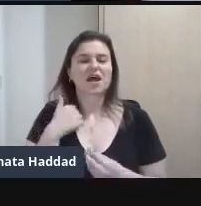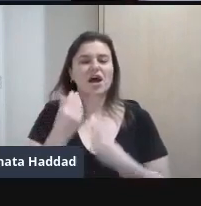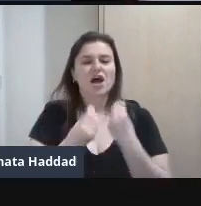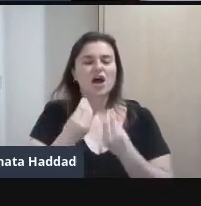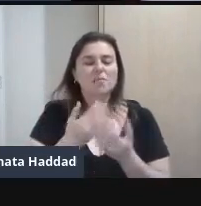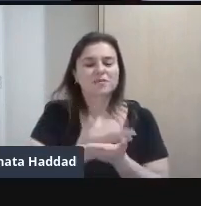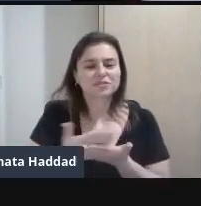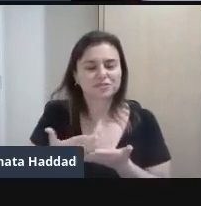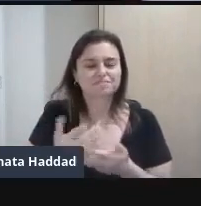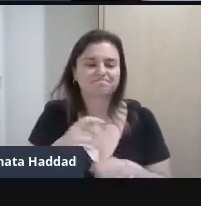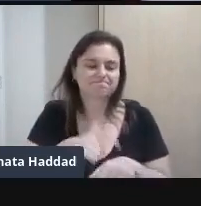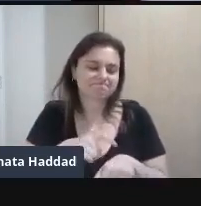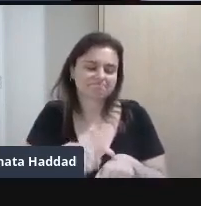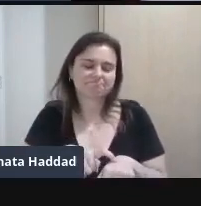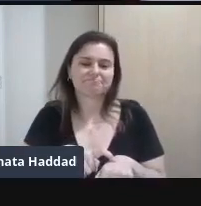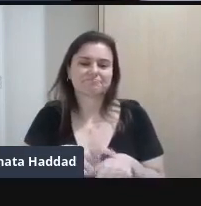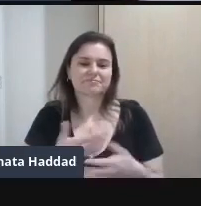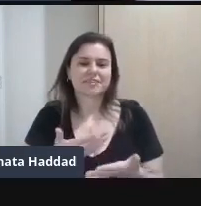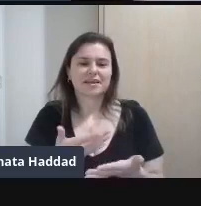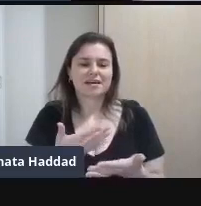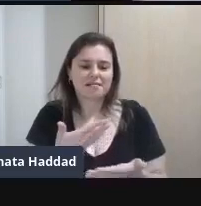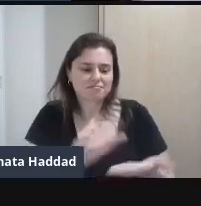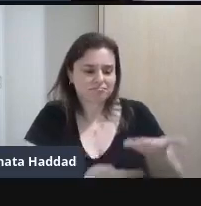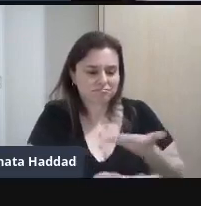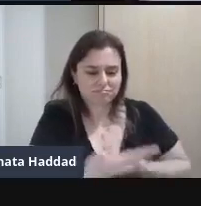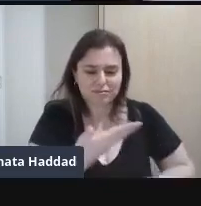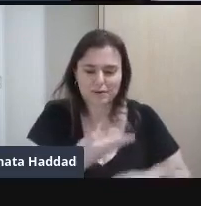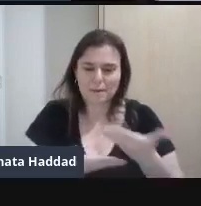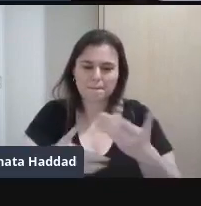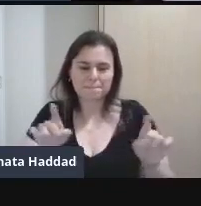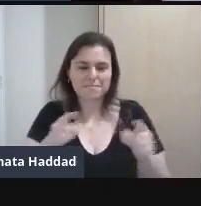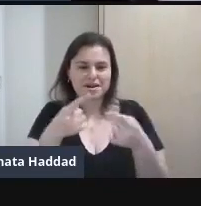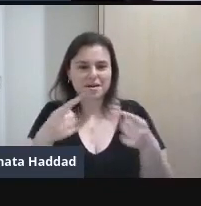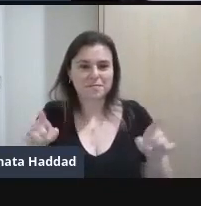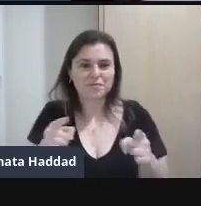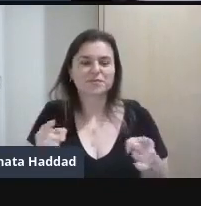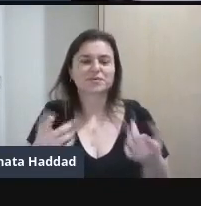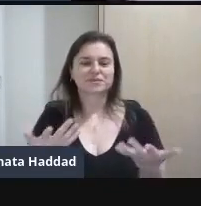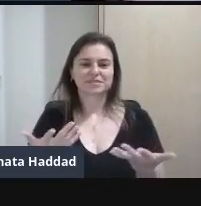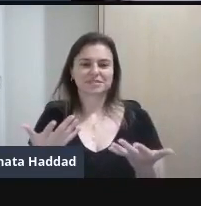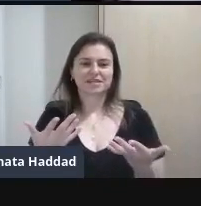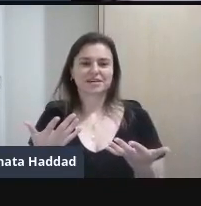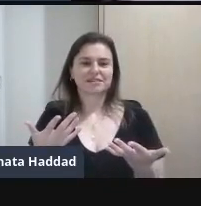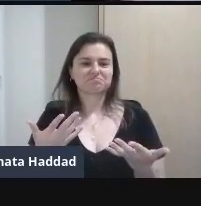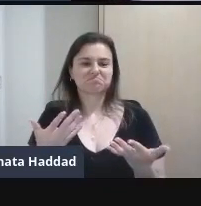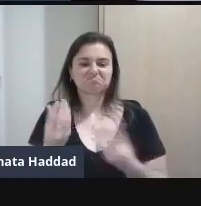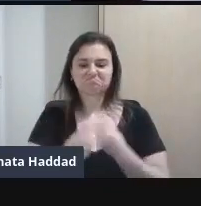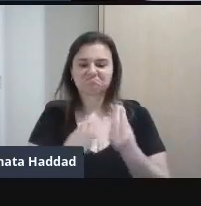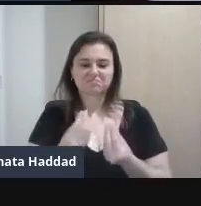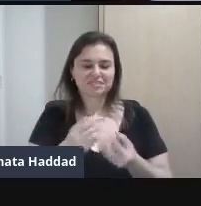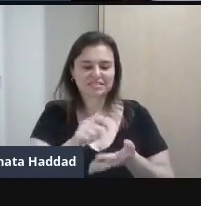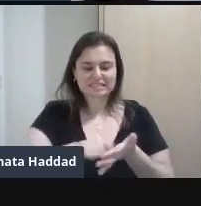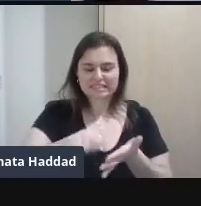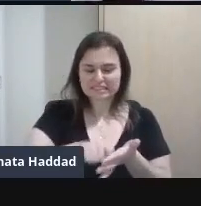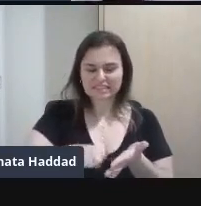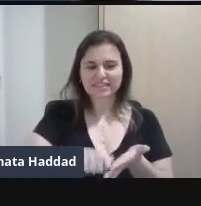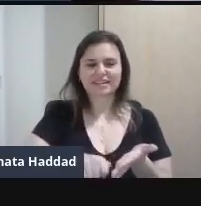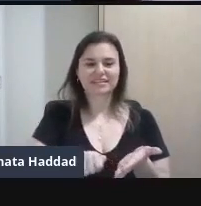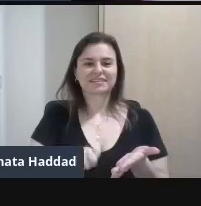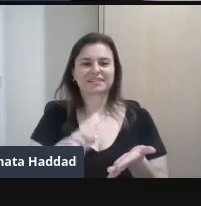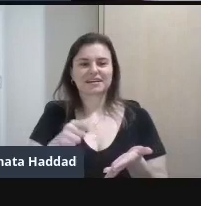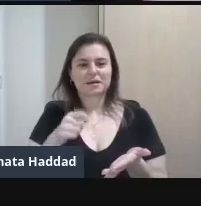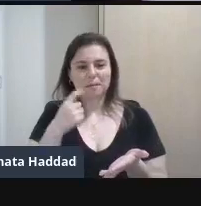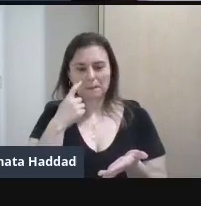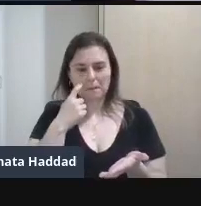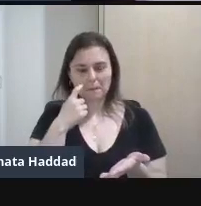Então Ela vai sendo Envolvida Pela musicalidade Pela música Pelas composições E eu coloquei Uma